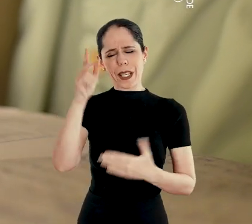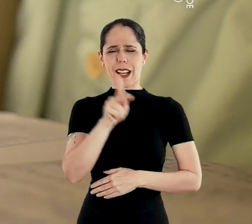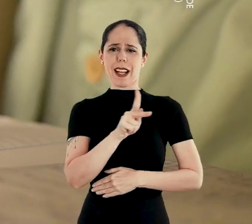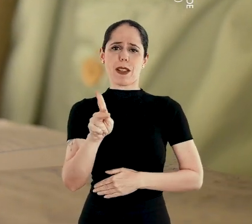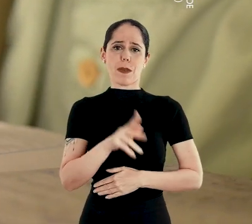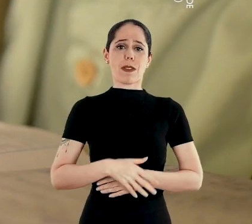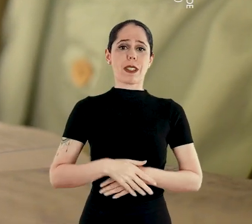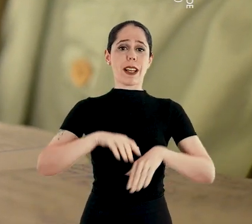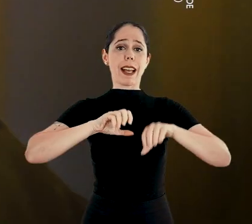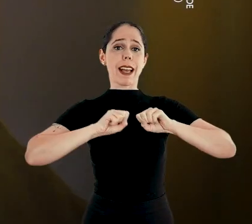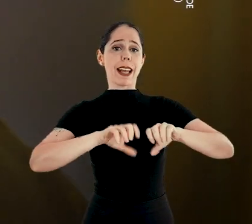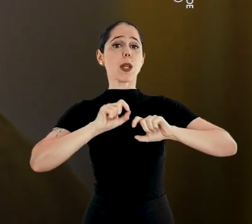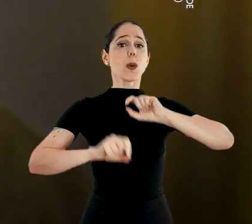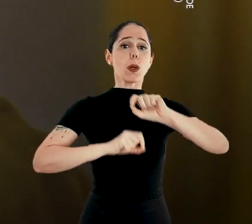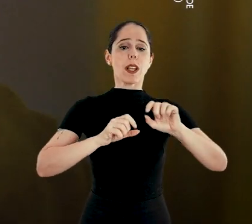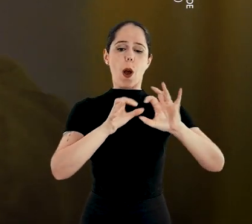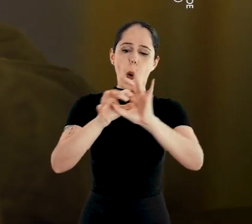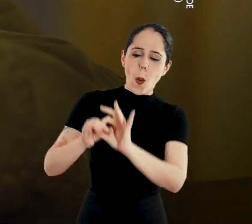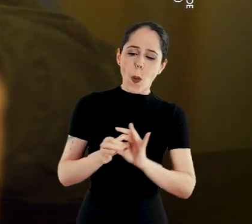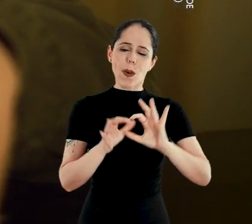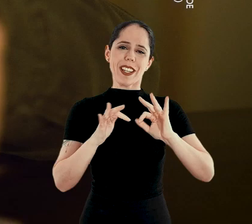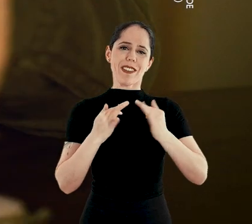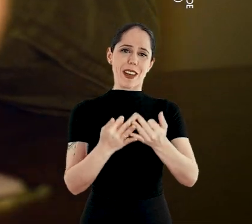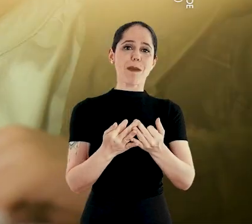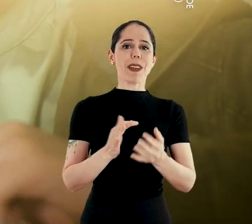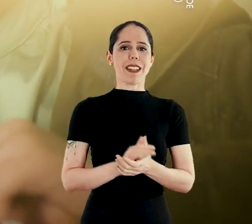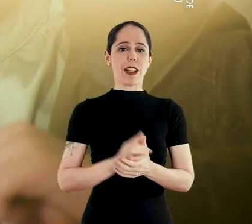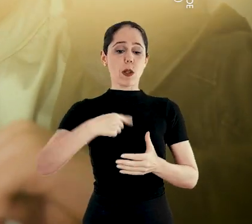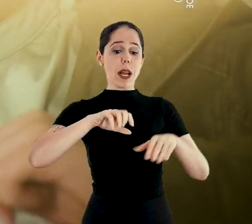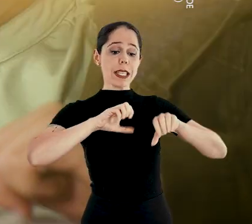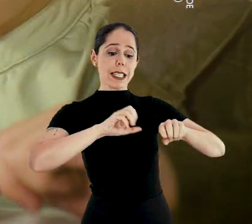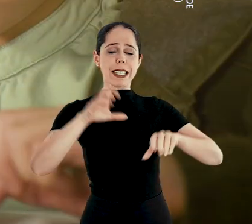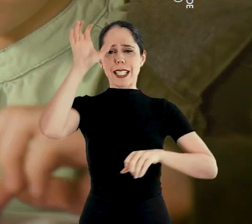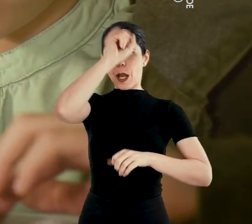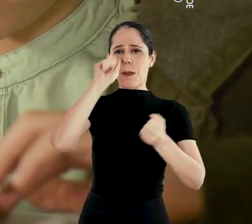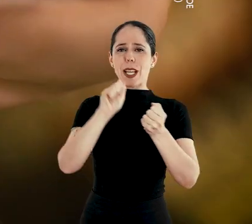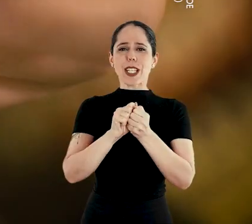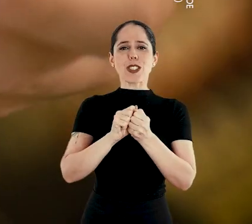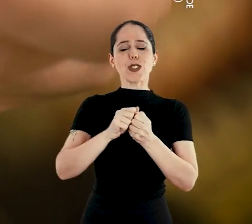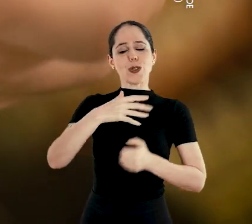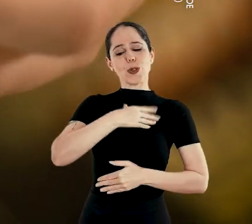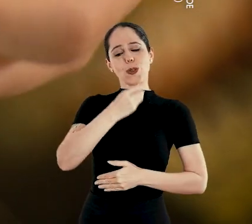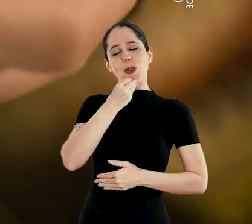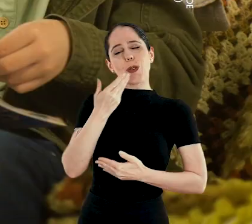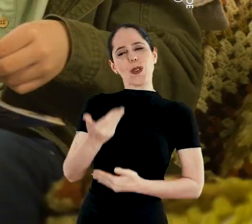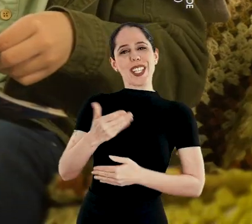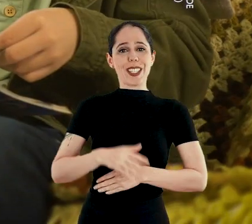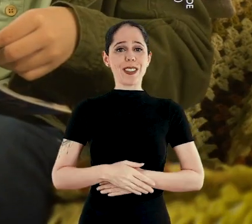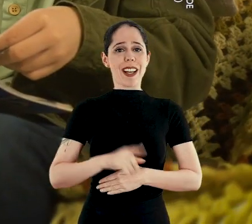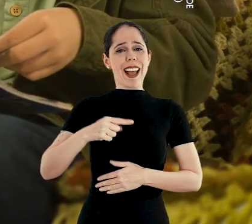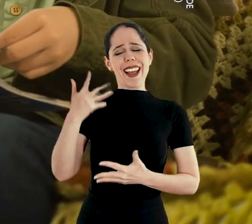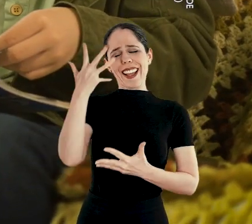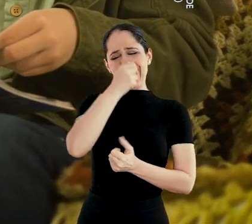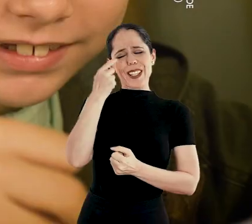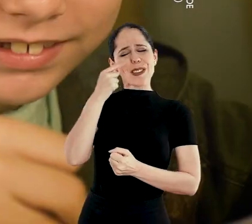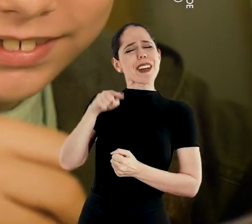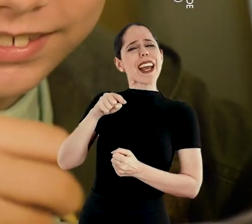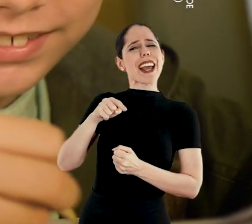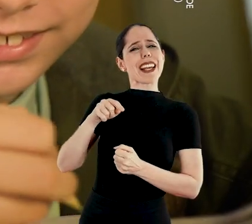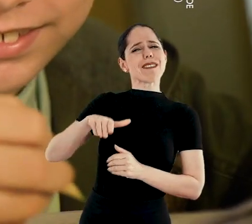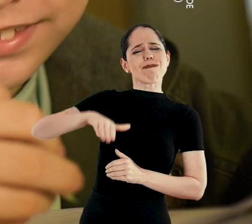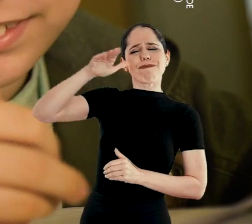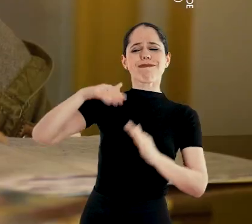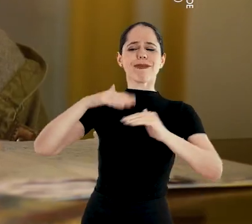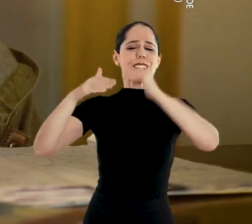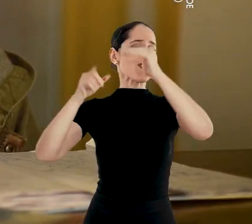Obrigada, professor. A educação une a nossa família. Ensinamos e aprendemos juntos com o nosso filho. E é